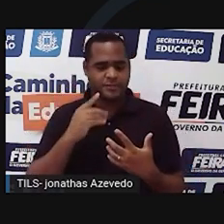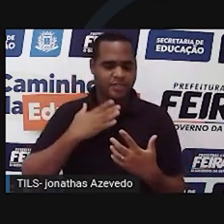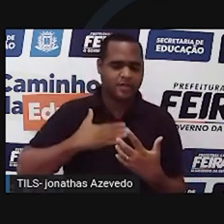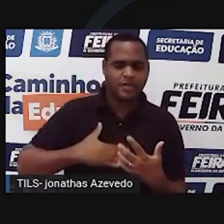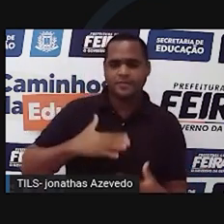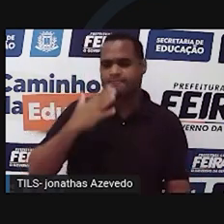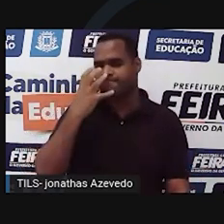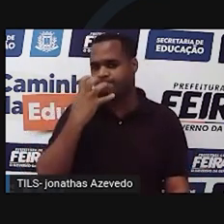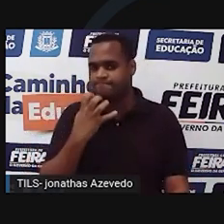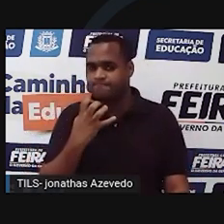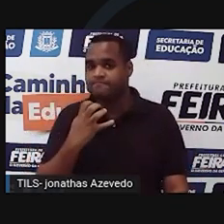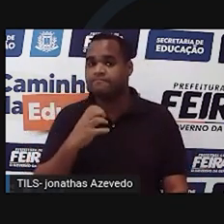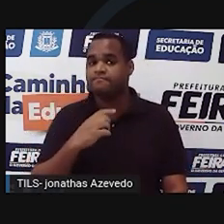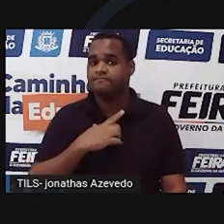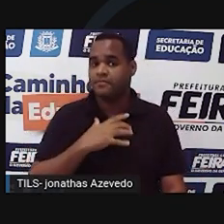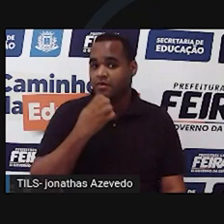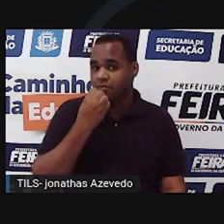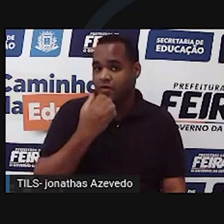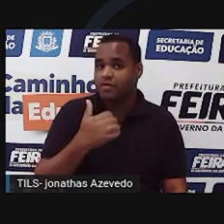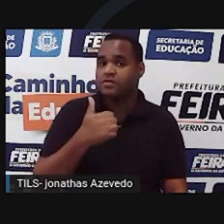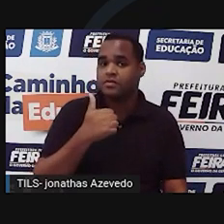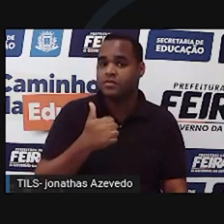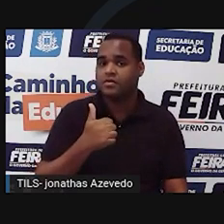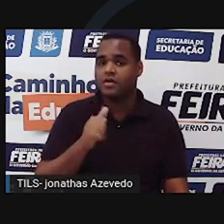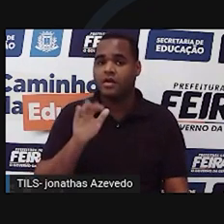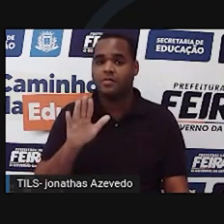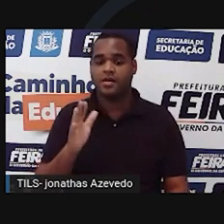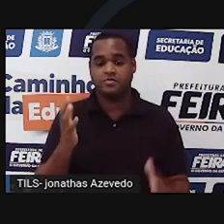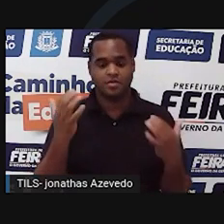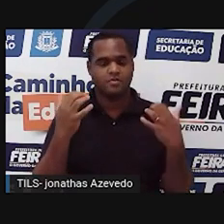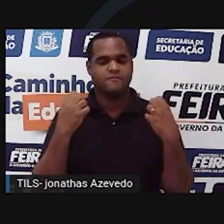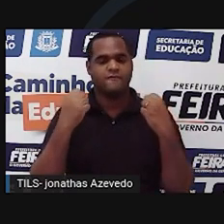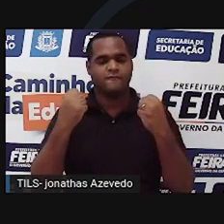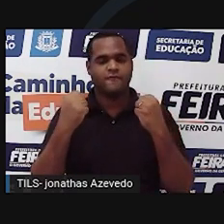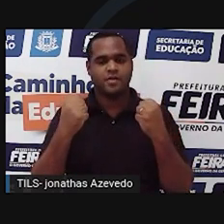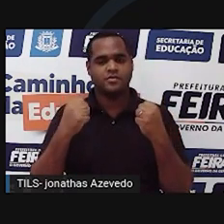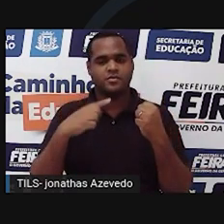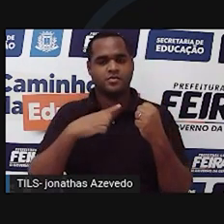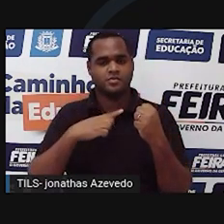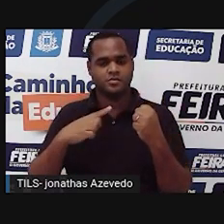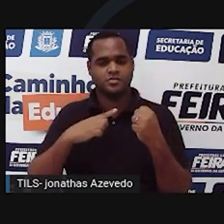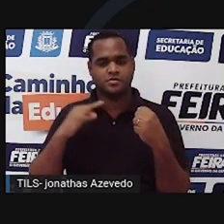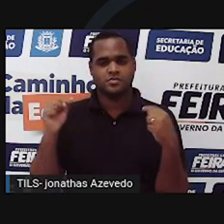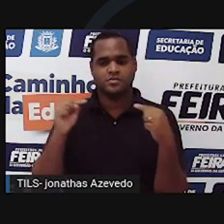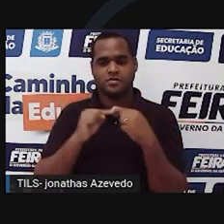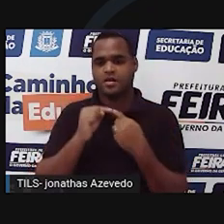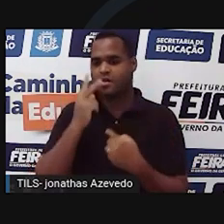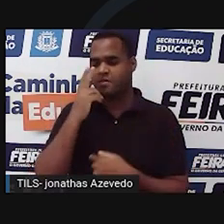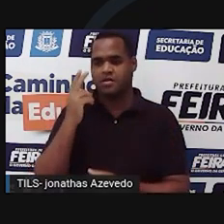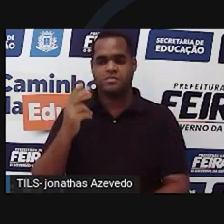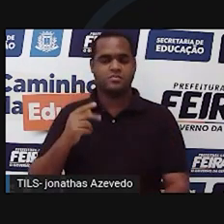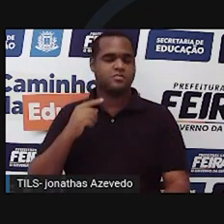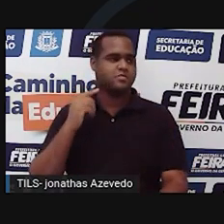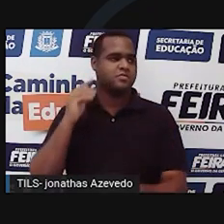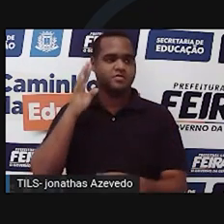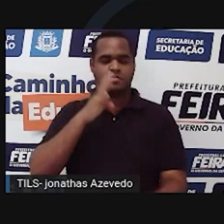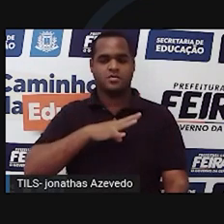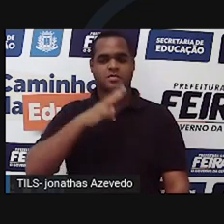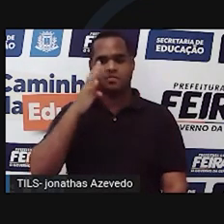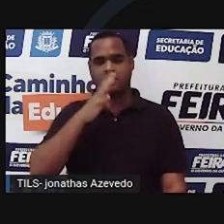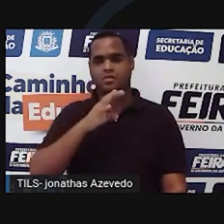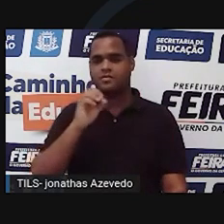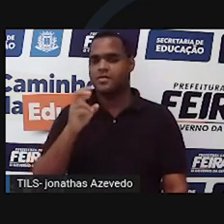sérias, com bom temperamento, mas têm caráter forte e chegam a ser teimosas. Por outro lado, são